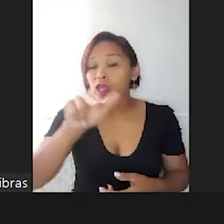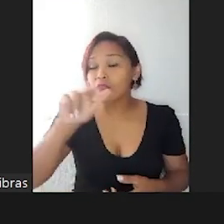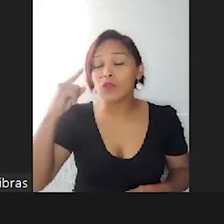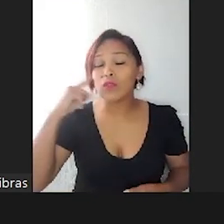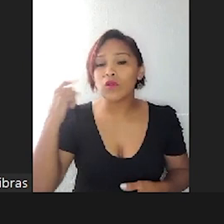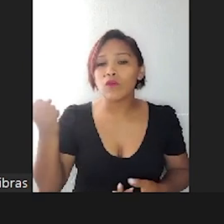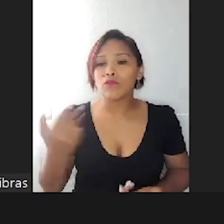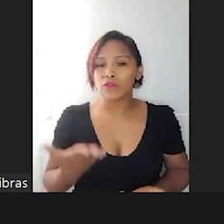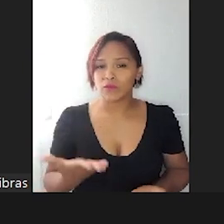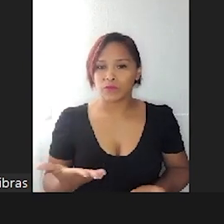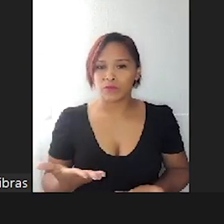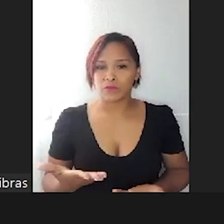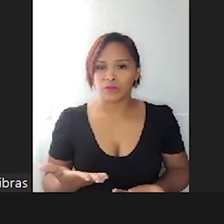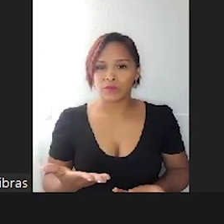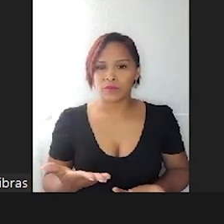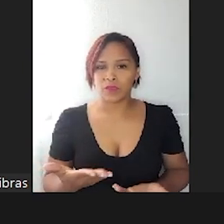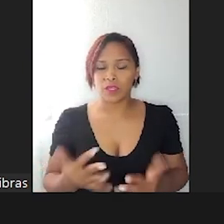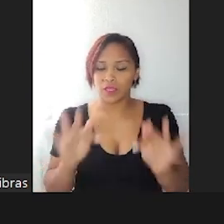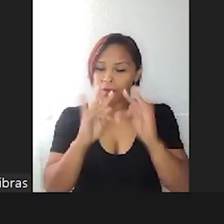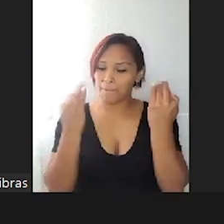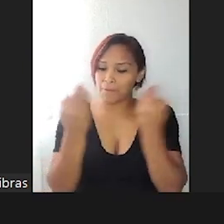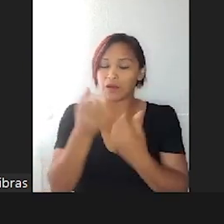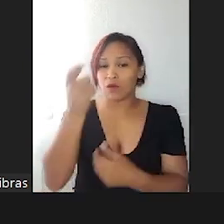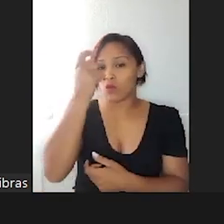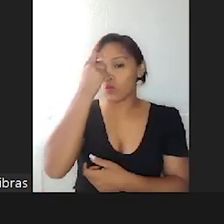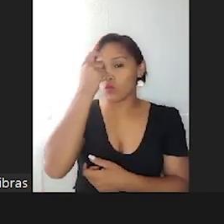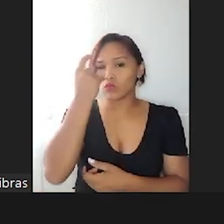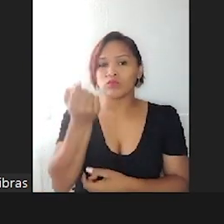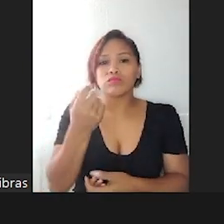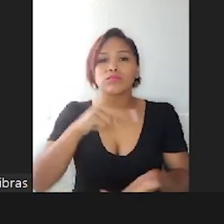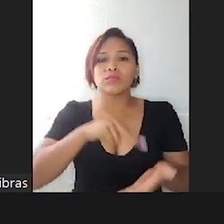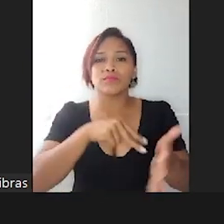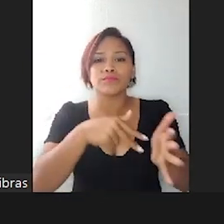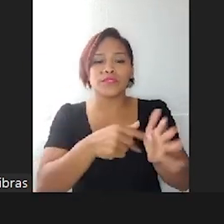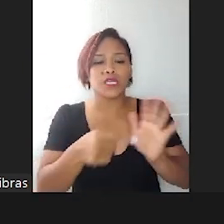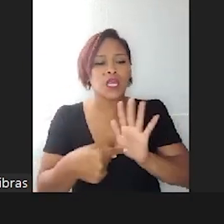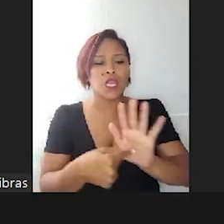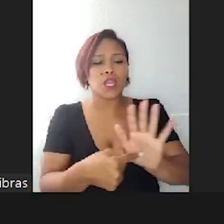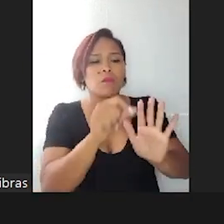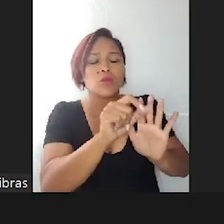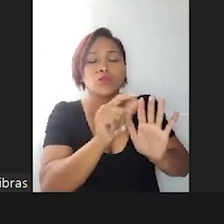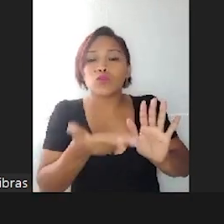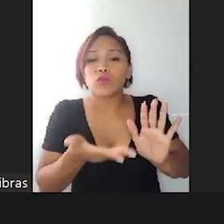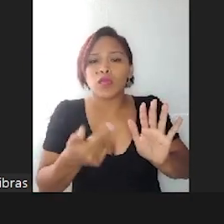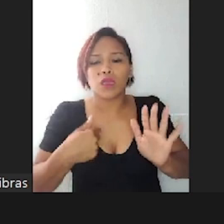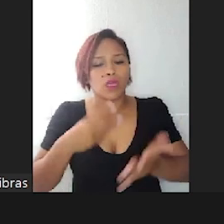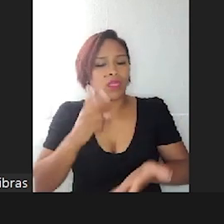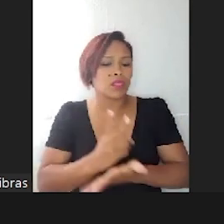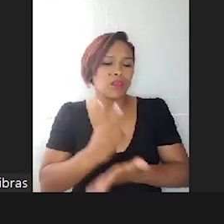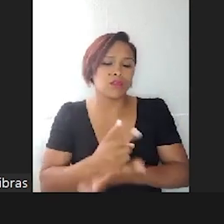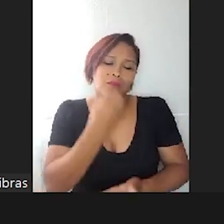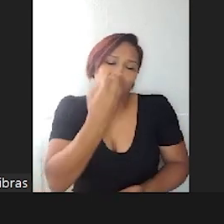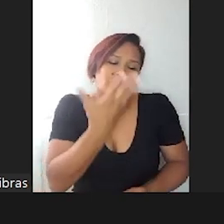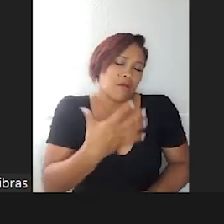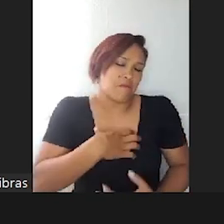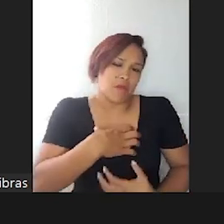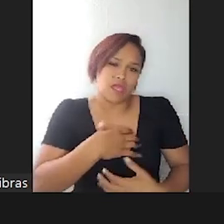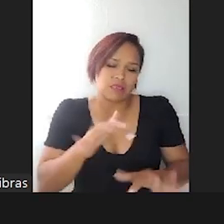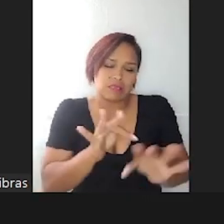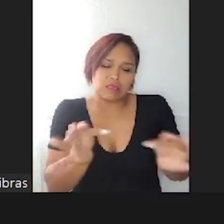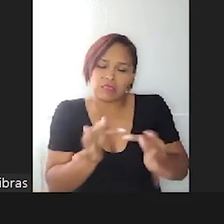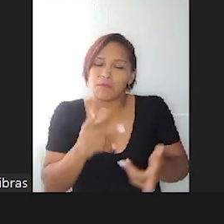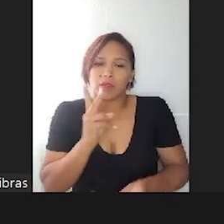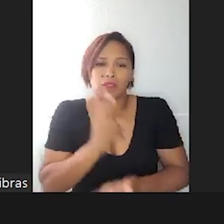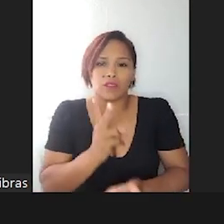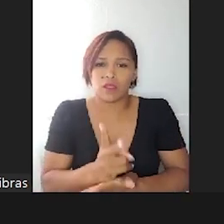E a parentalidade consciente, ela mostra que nem sempre eu vou estar bem. que eu vou passar